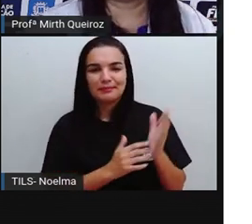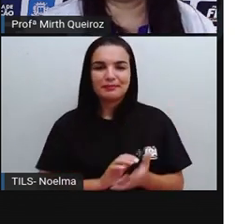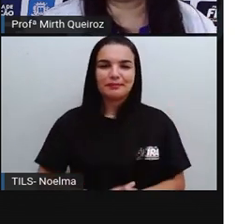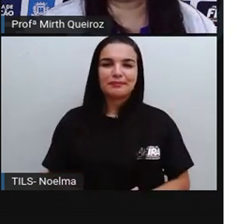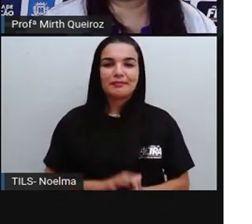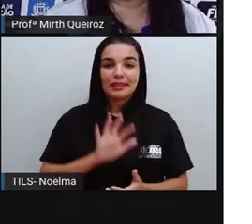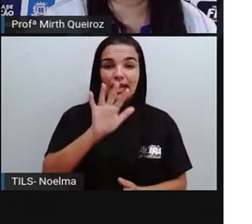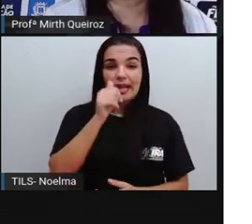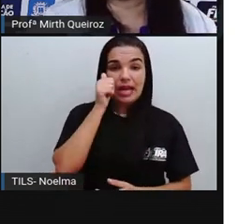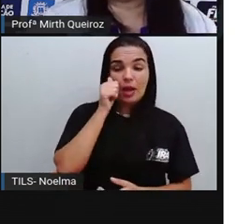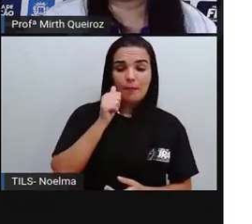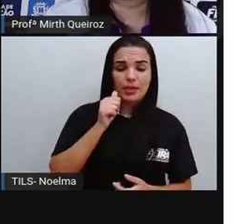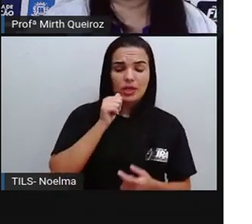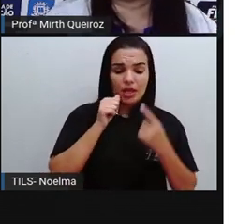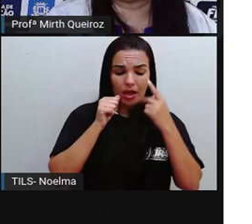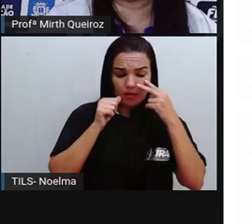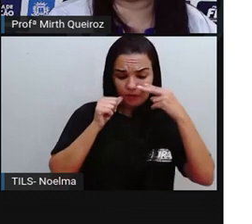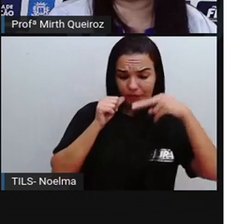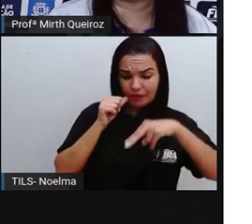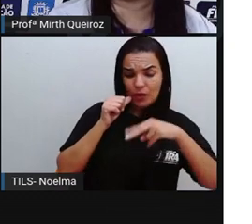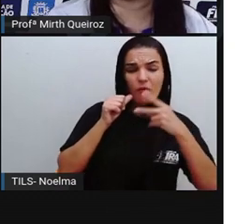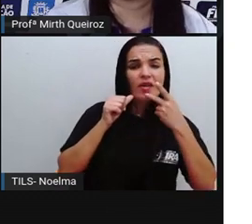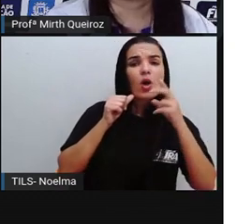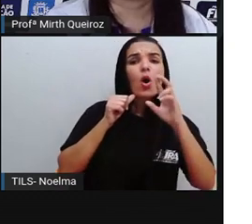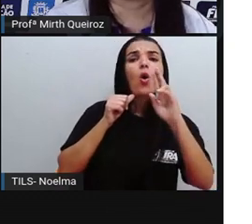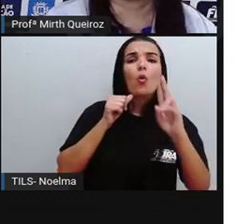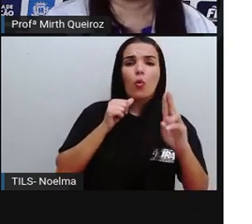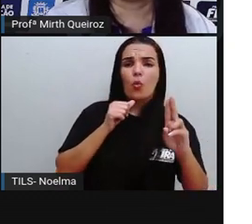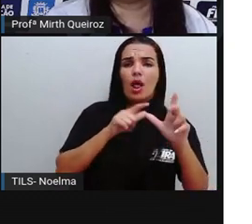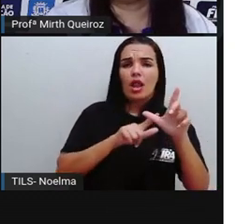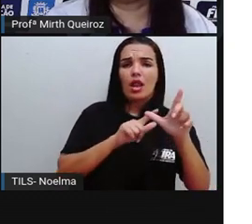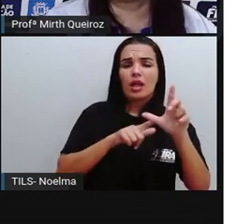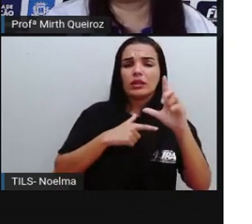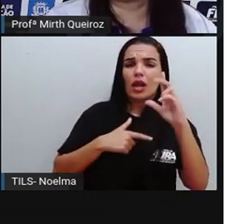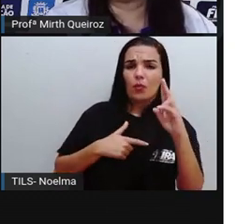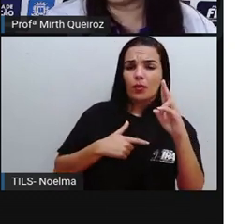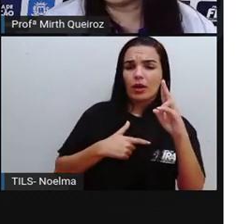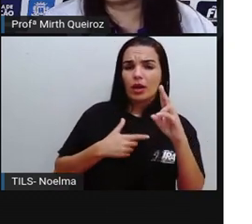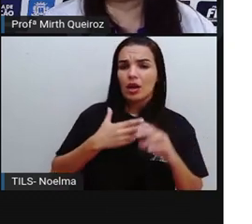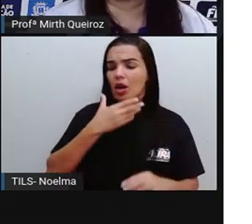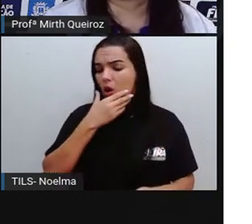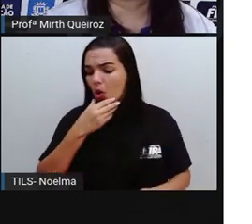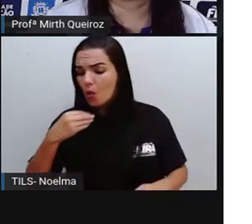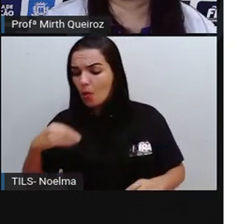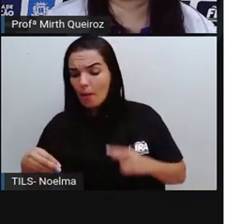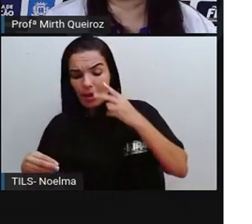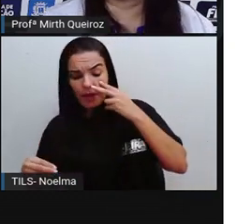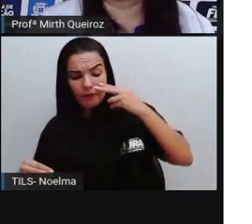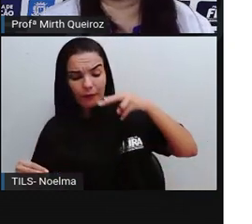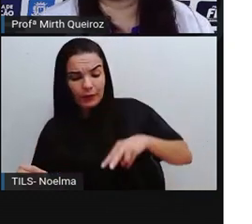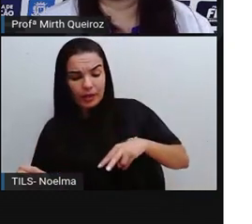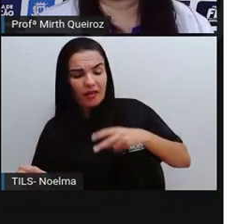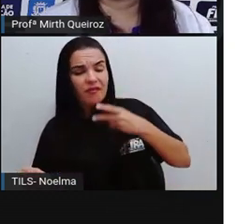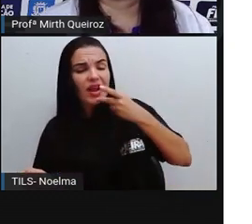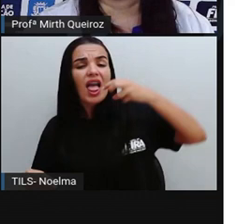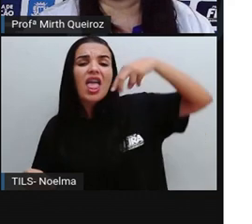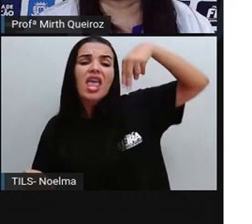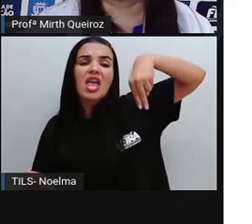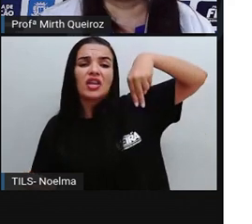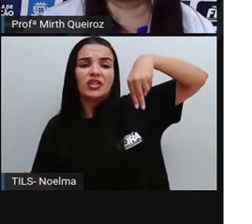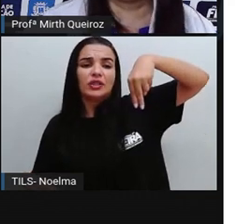A menina diz que é U. O menino, né? Ou o homem, diz que é N.